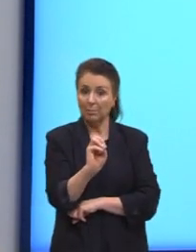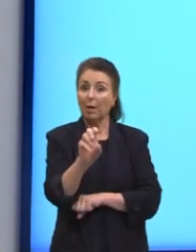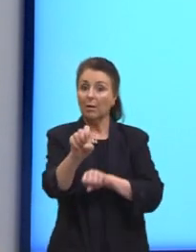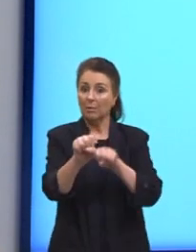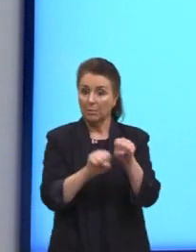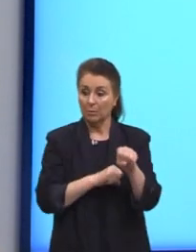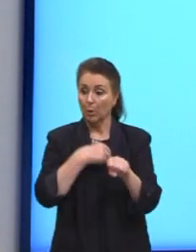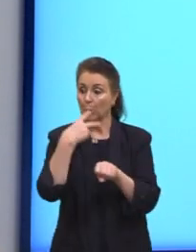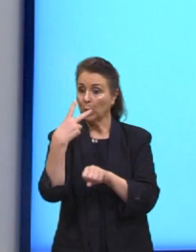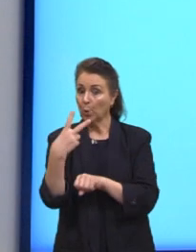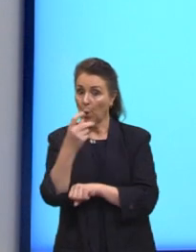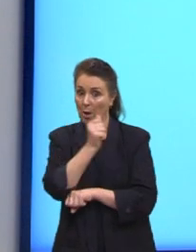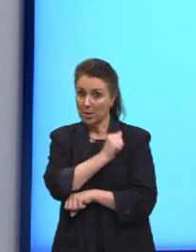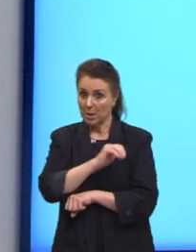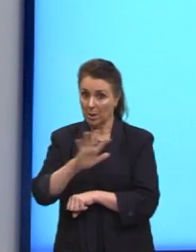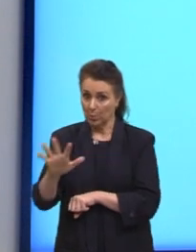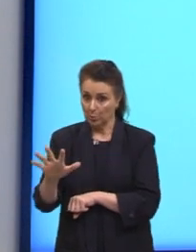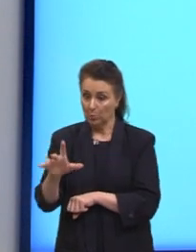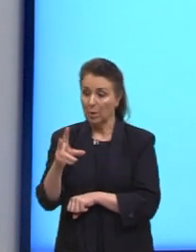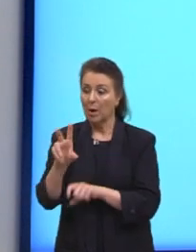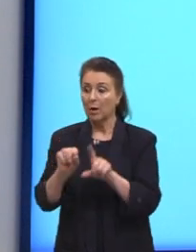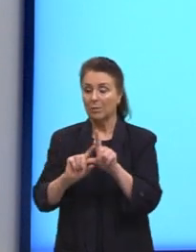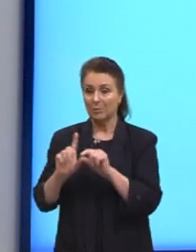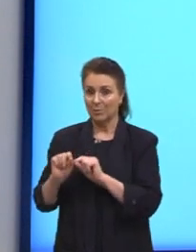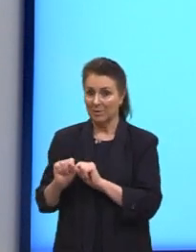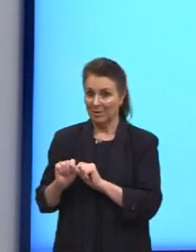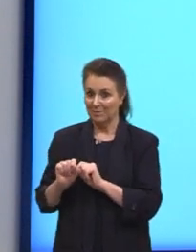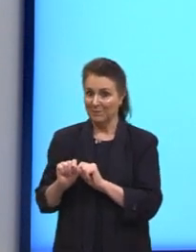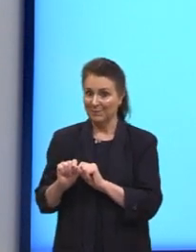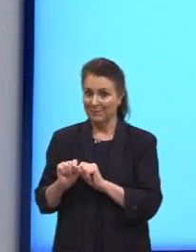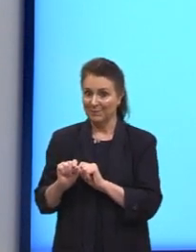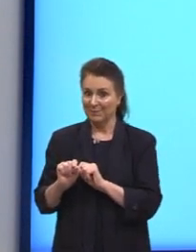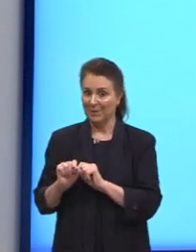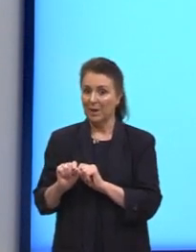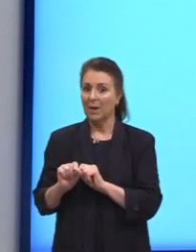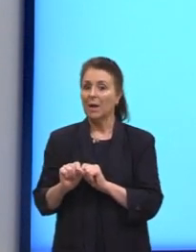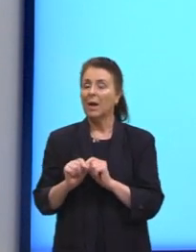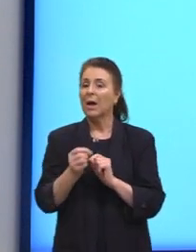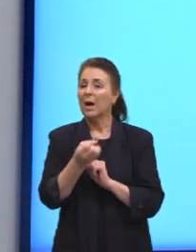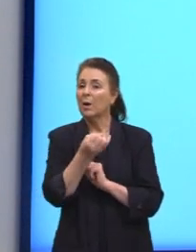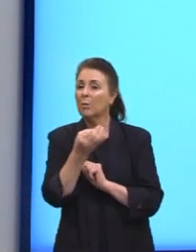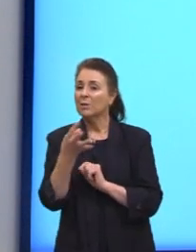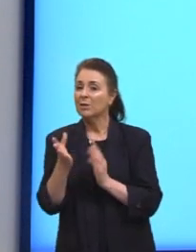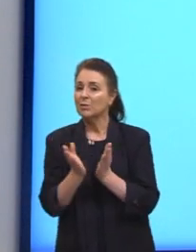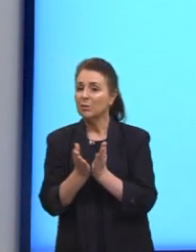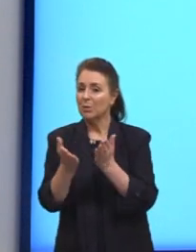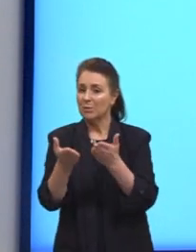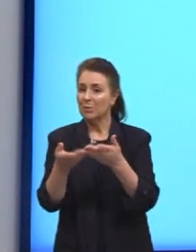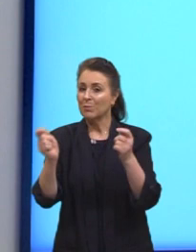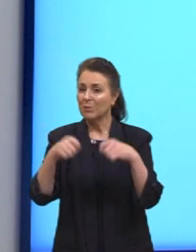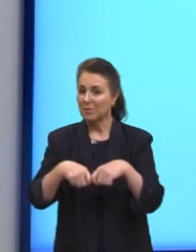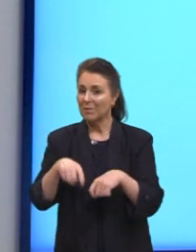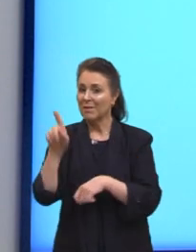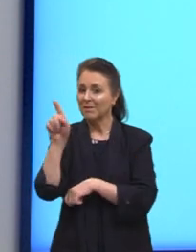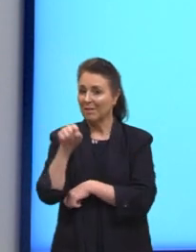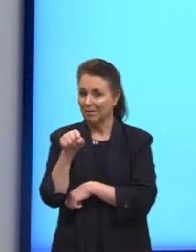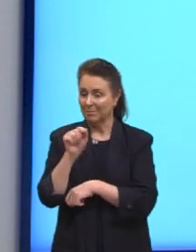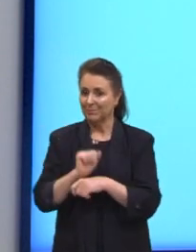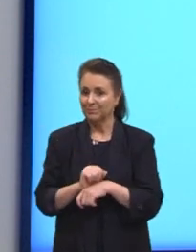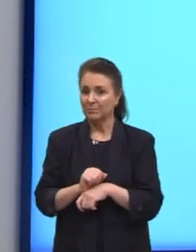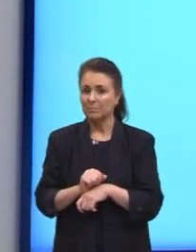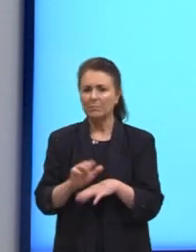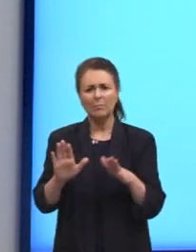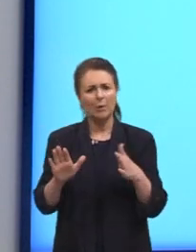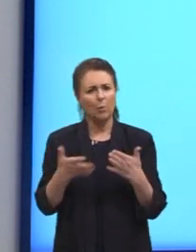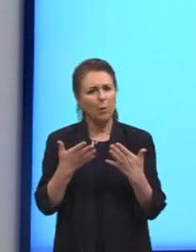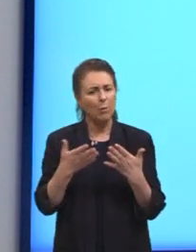dois alunos seriam escolhidos, a quantidade de comissões possíveis será. E aí, gente, qual é a